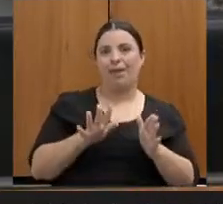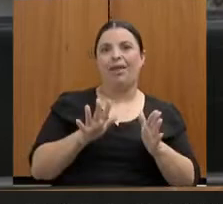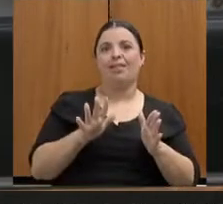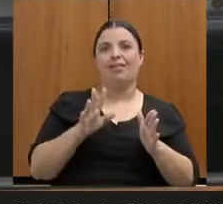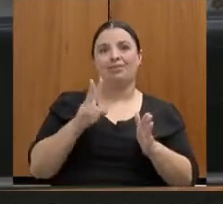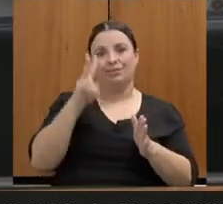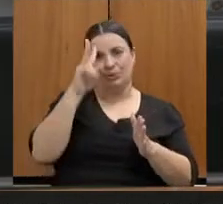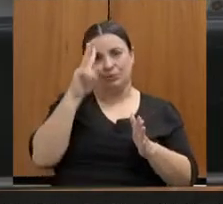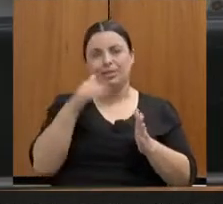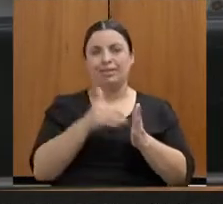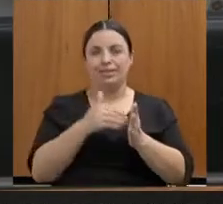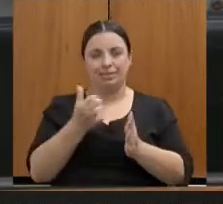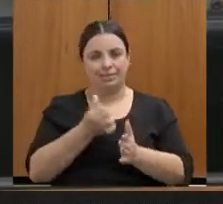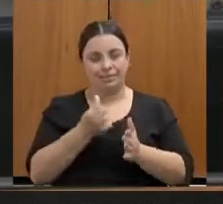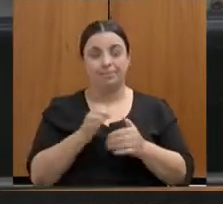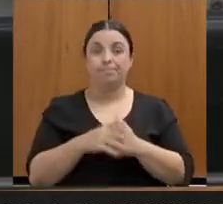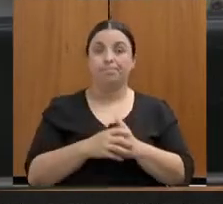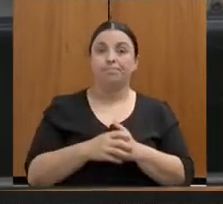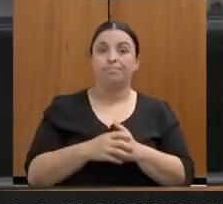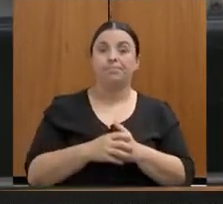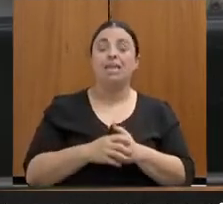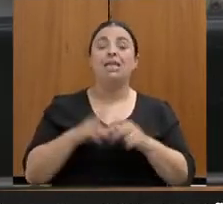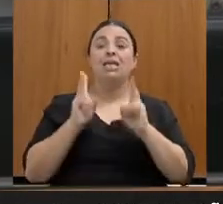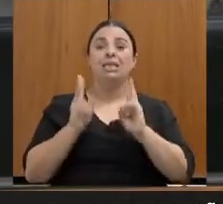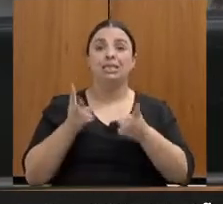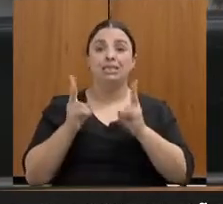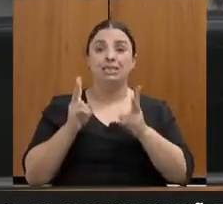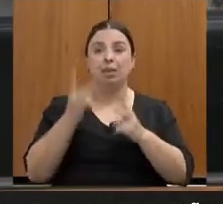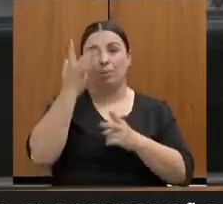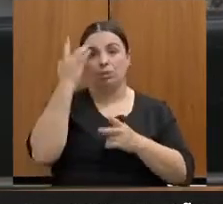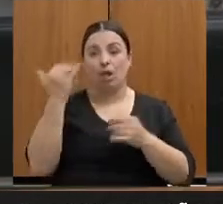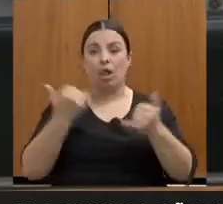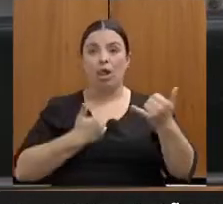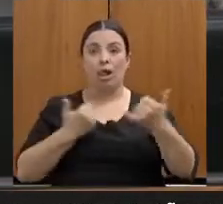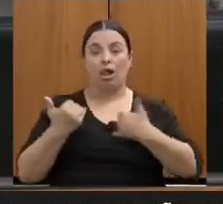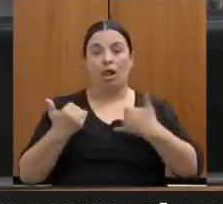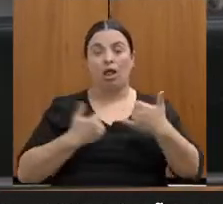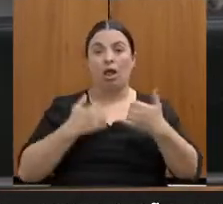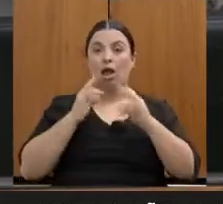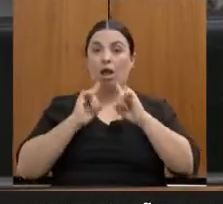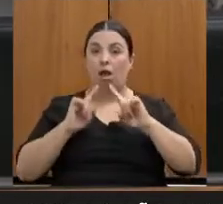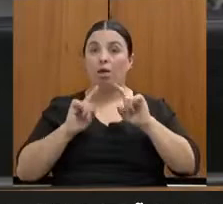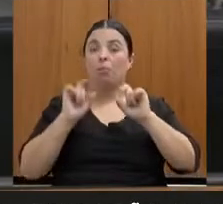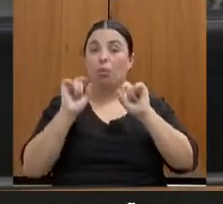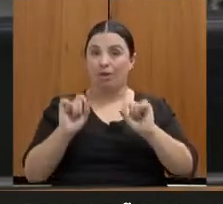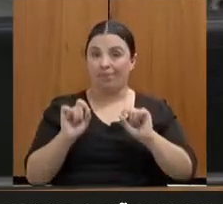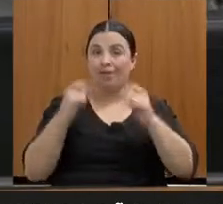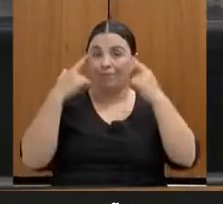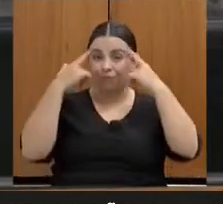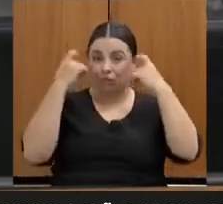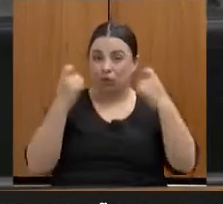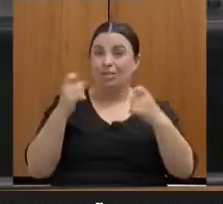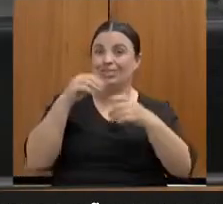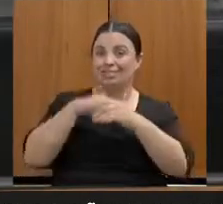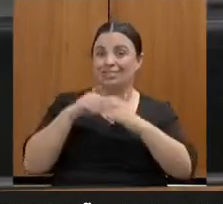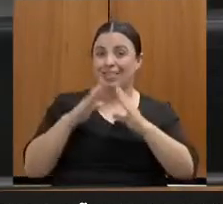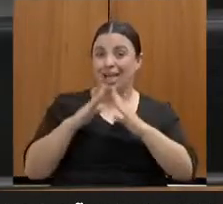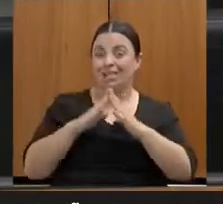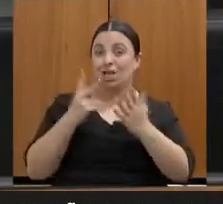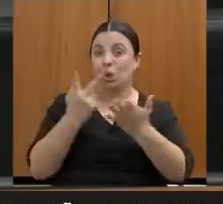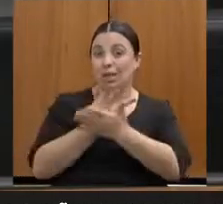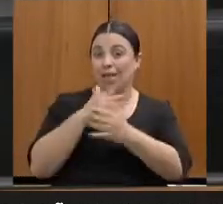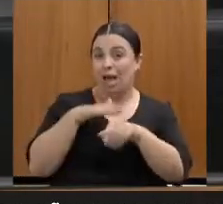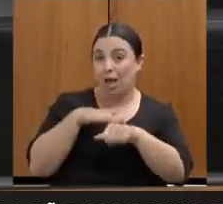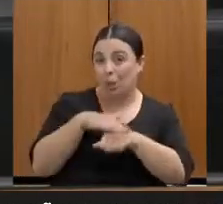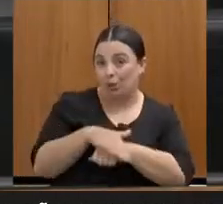escuta por aqui, é que a violência doméstica, em sua grande maioria, acontece justamente à noite e nos finais